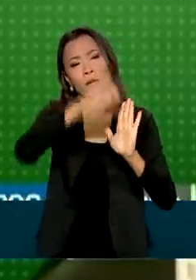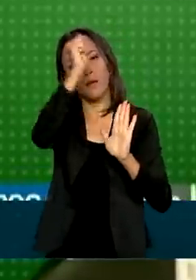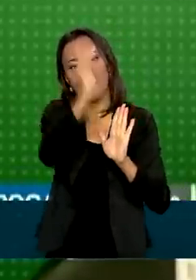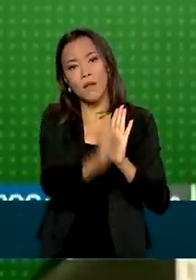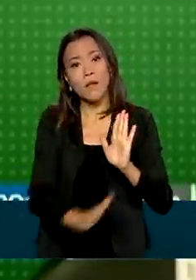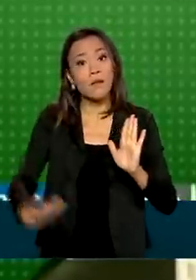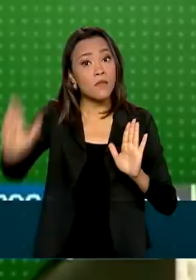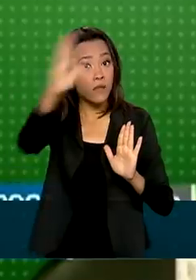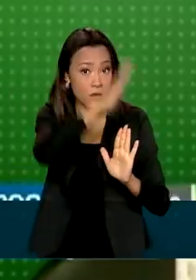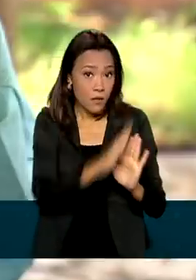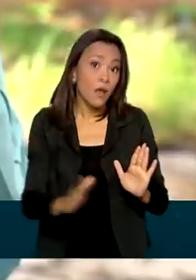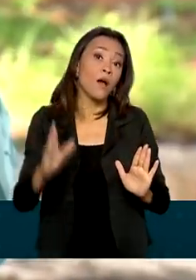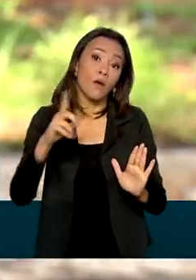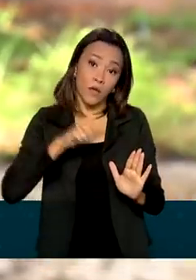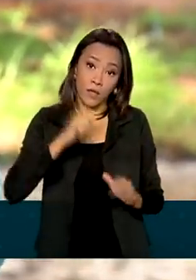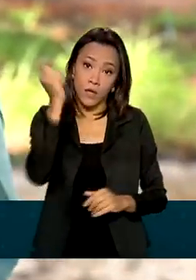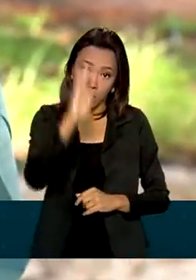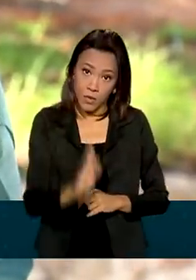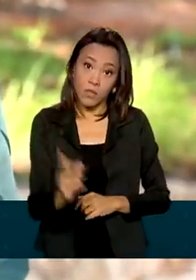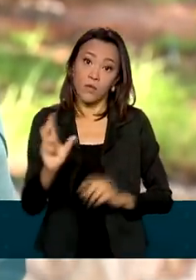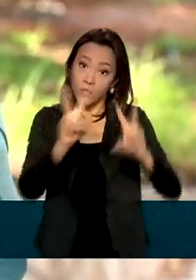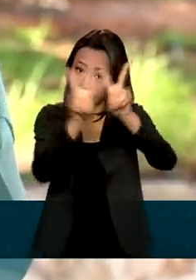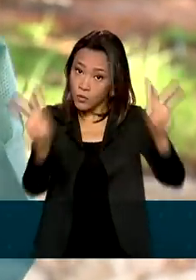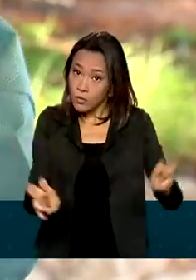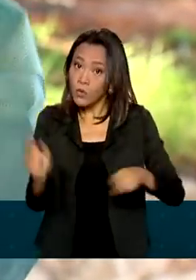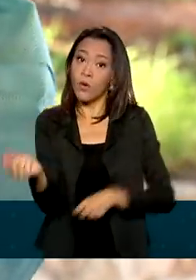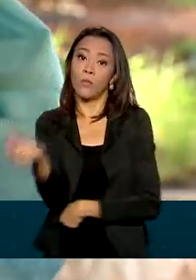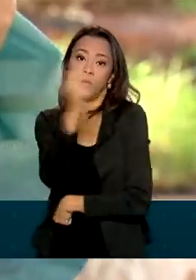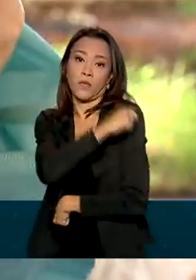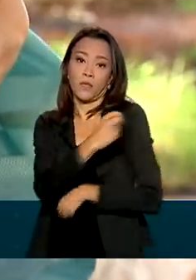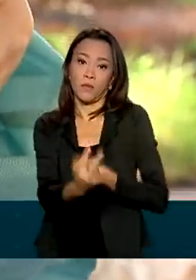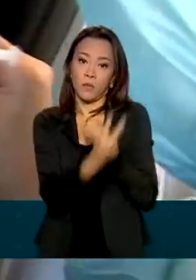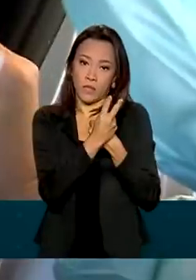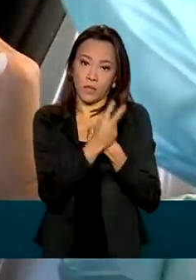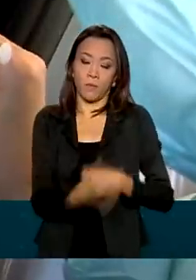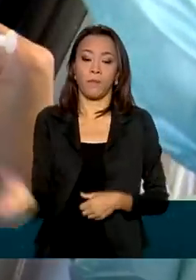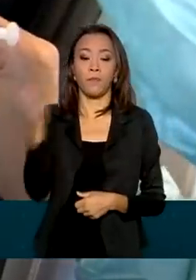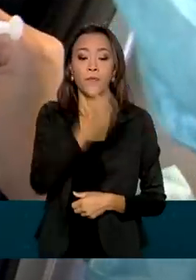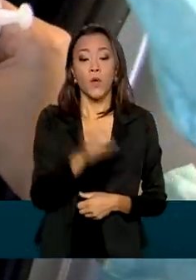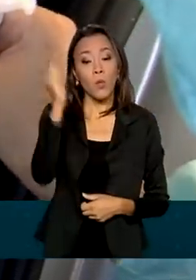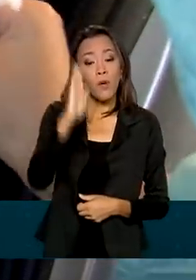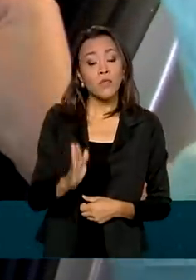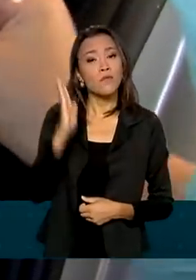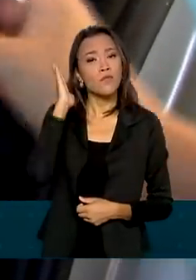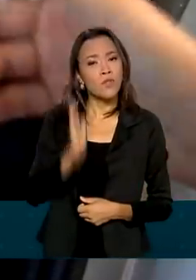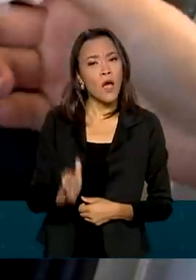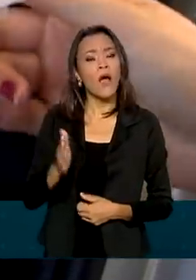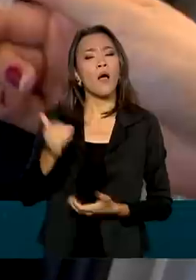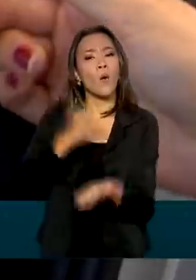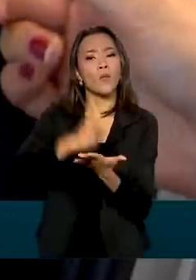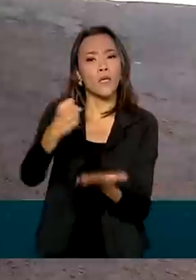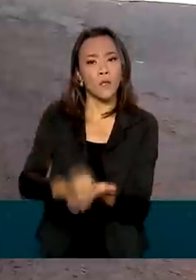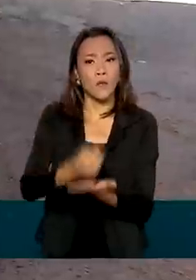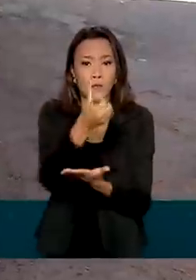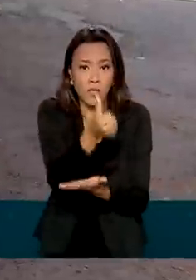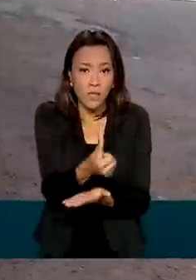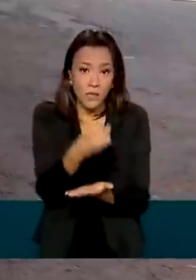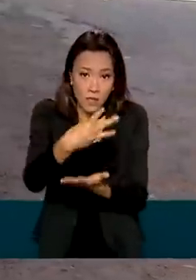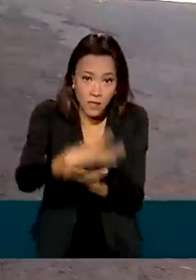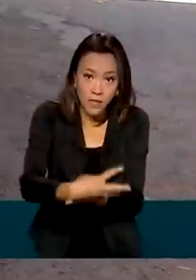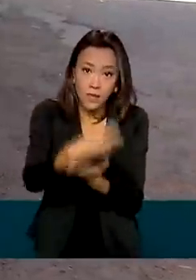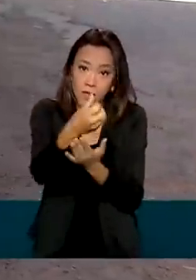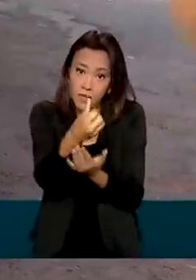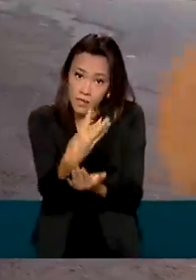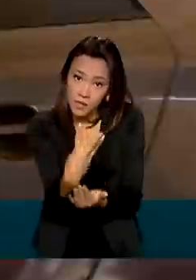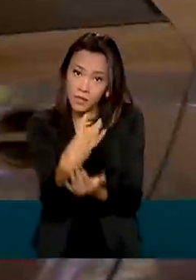de Imunização. Até agora, segundo o ministro, o Brasil já contratou 630 milhões de doses